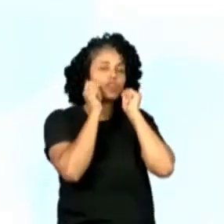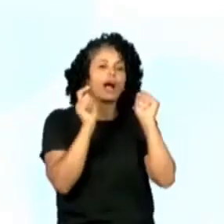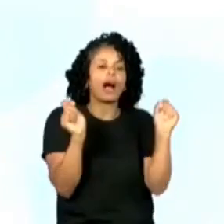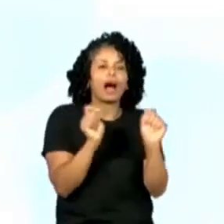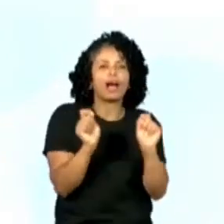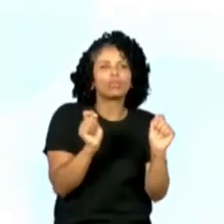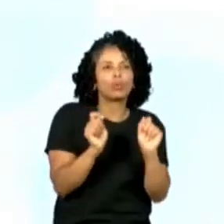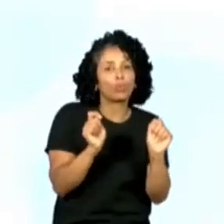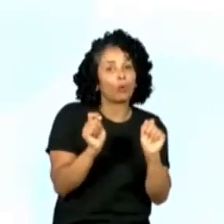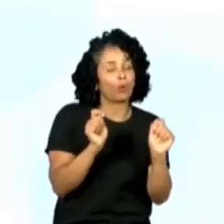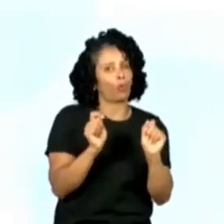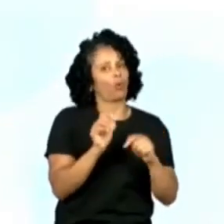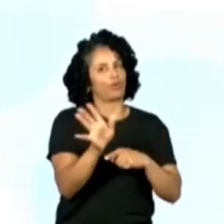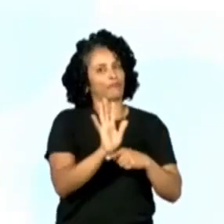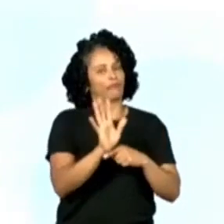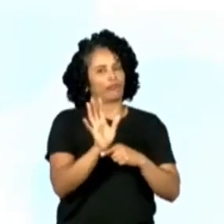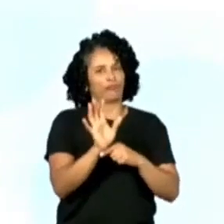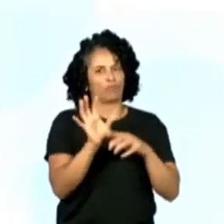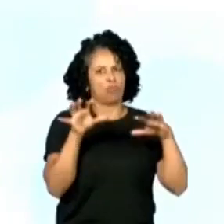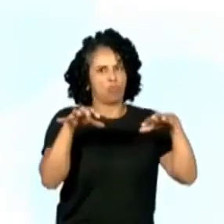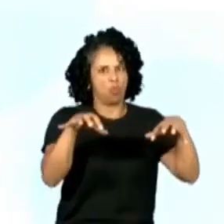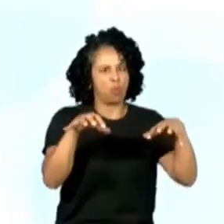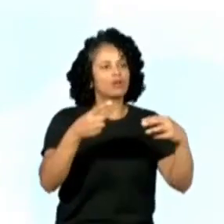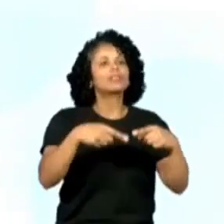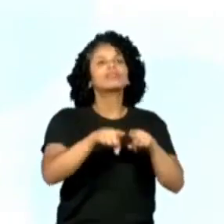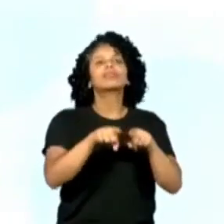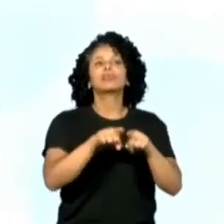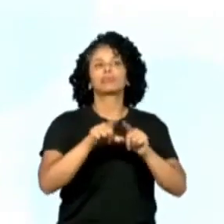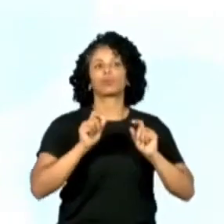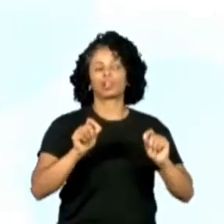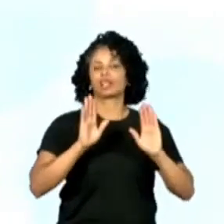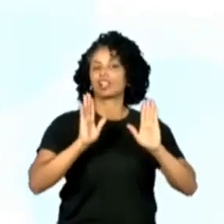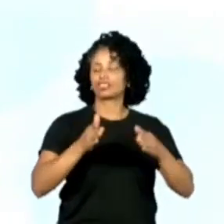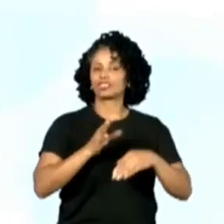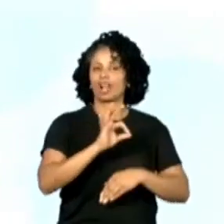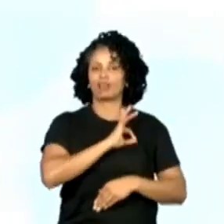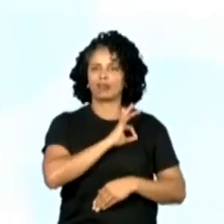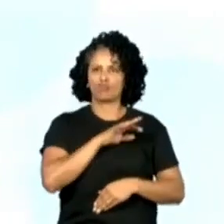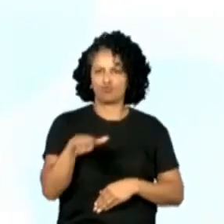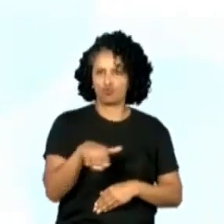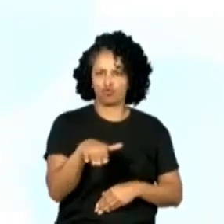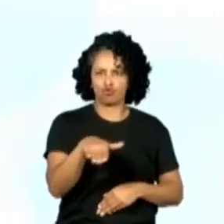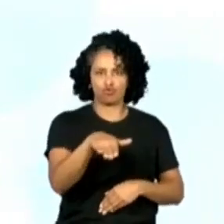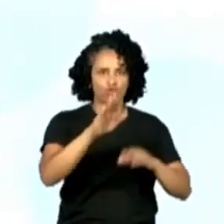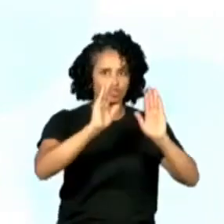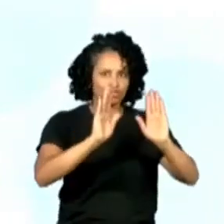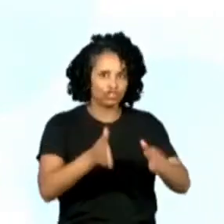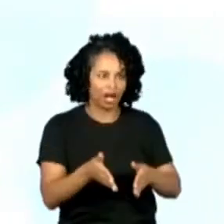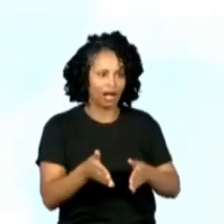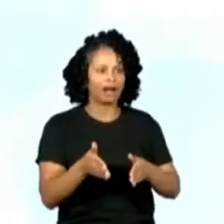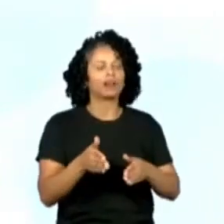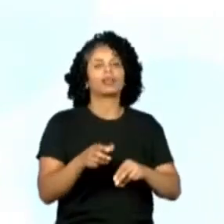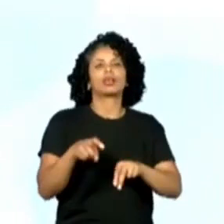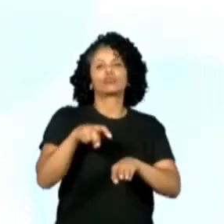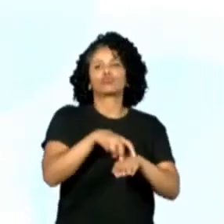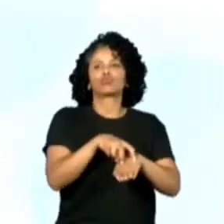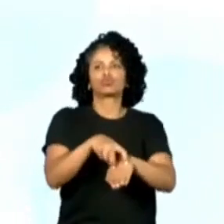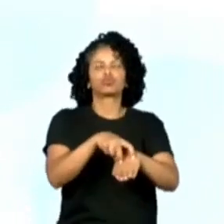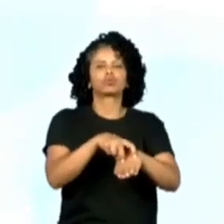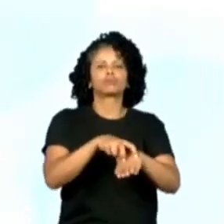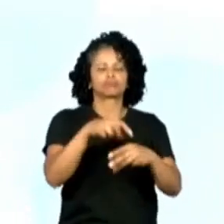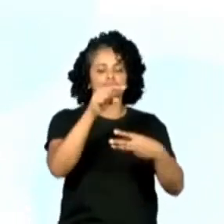de terror e já andou em um carro de polícia. Qual dessas é a mentira?